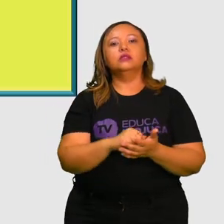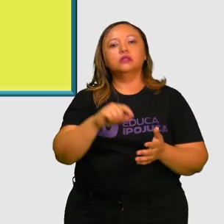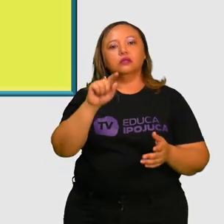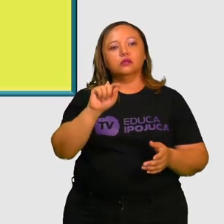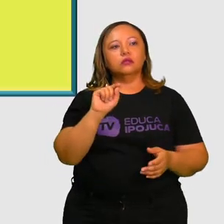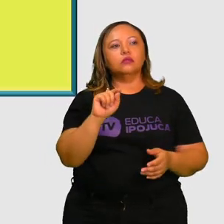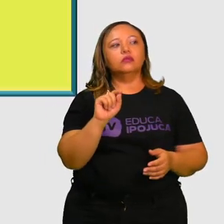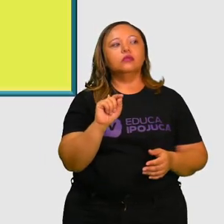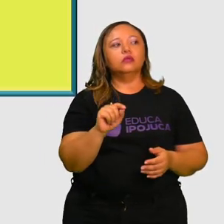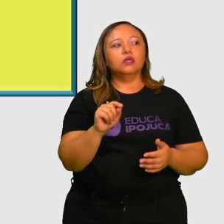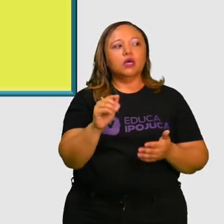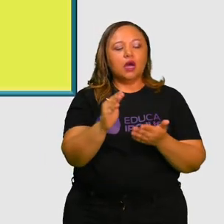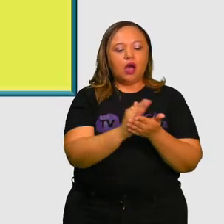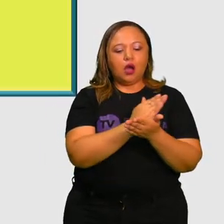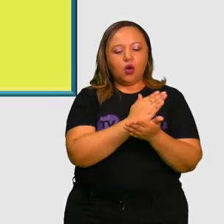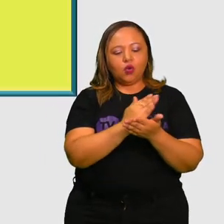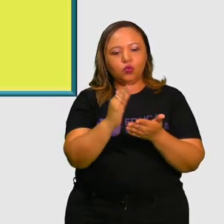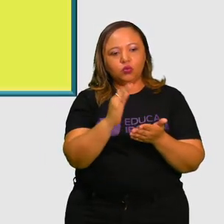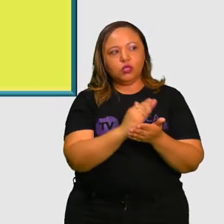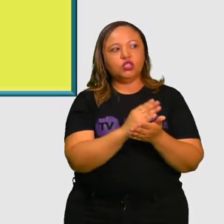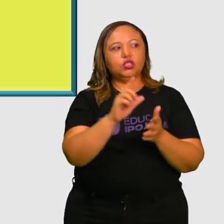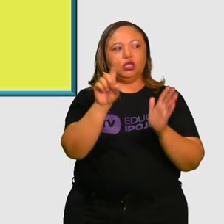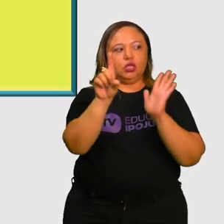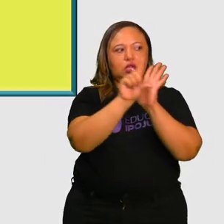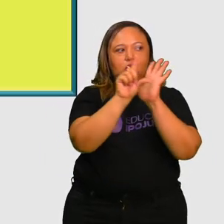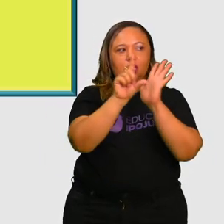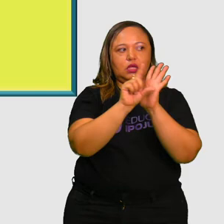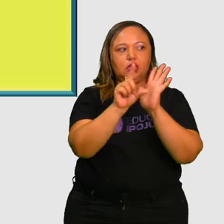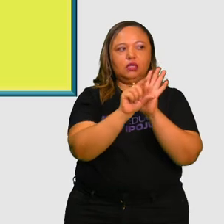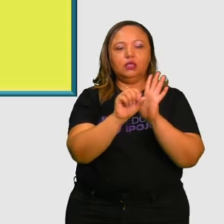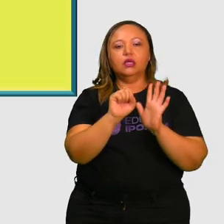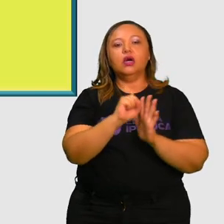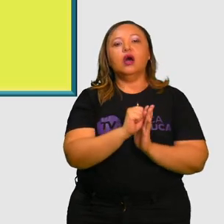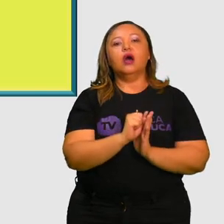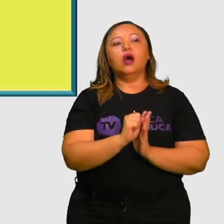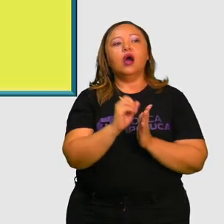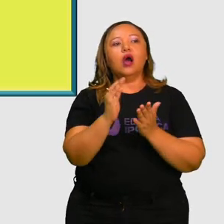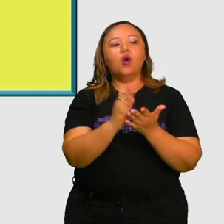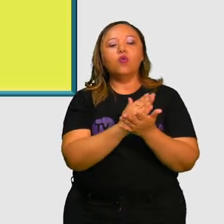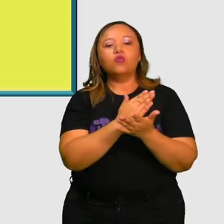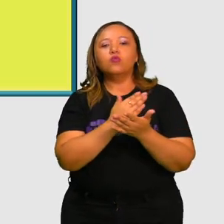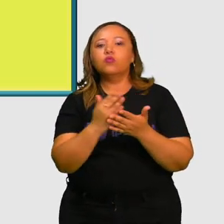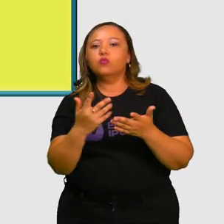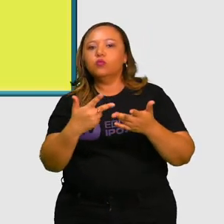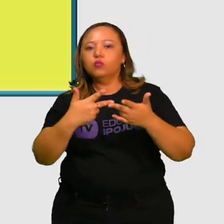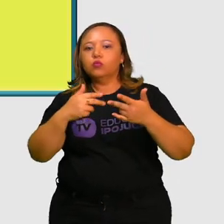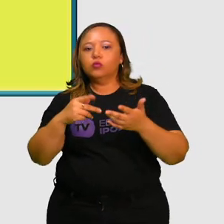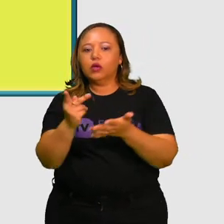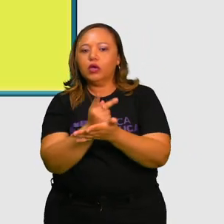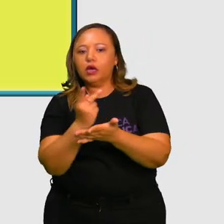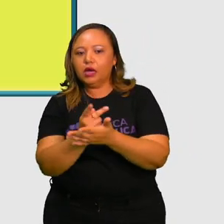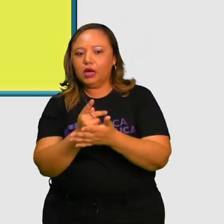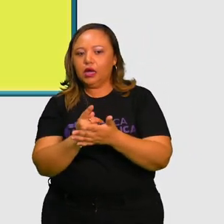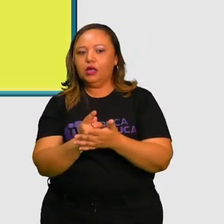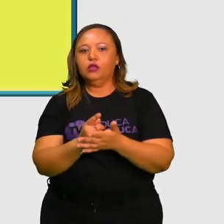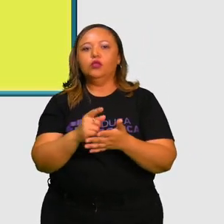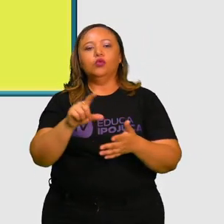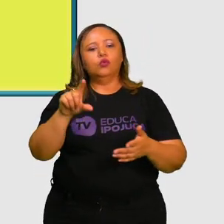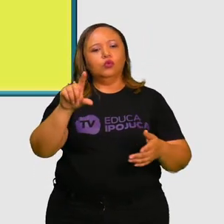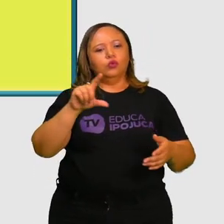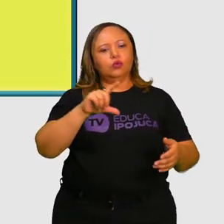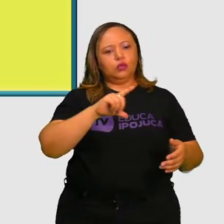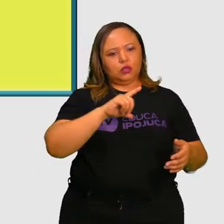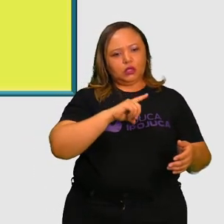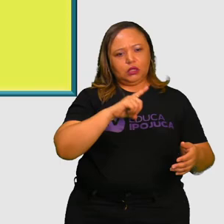Essas aqui são algumas das leis de Murphy. Se algo pode dar errado, dará. O pão sempre cai com o lado da